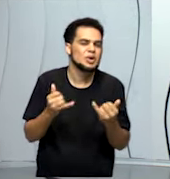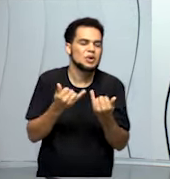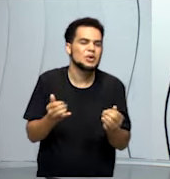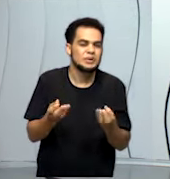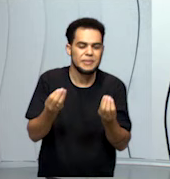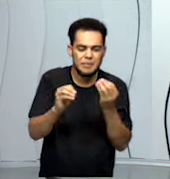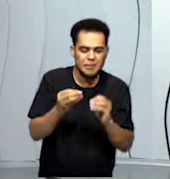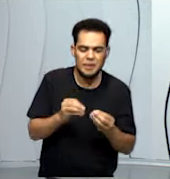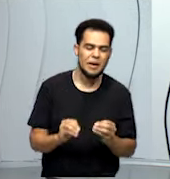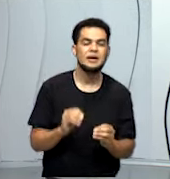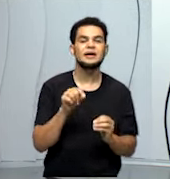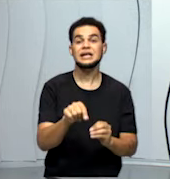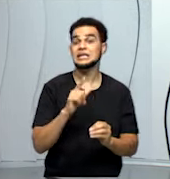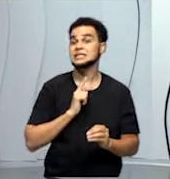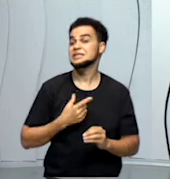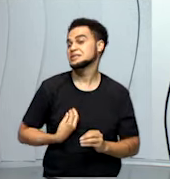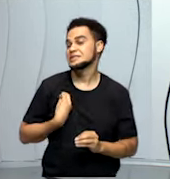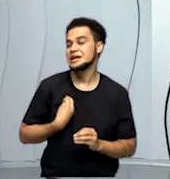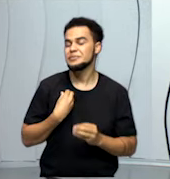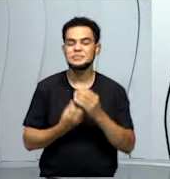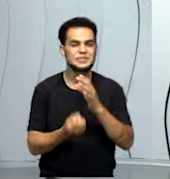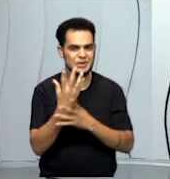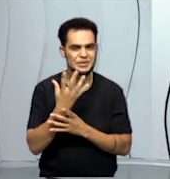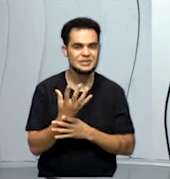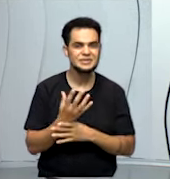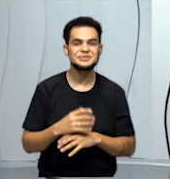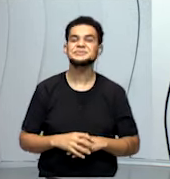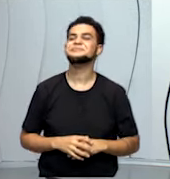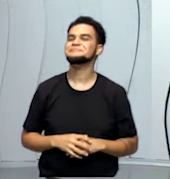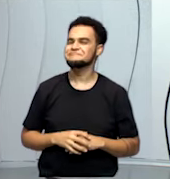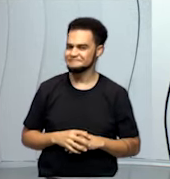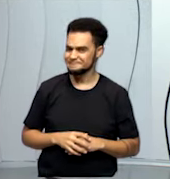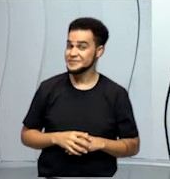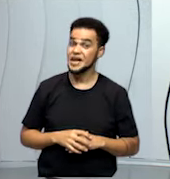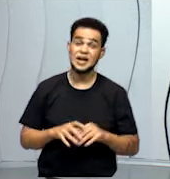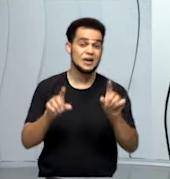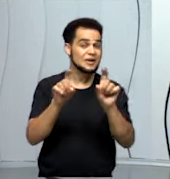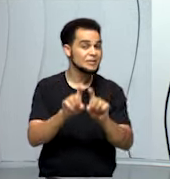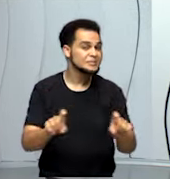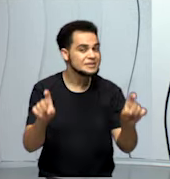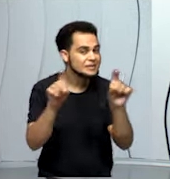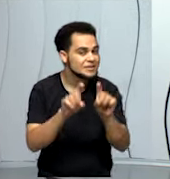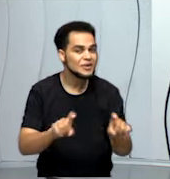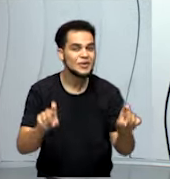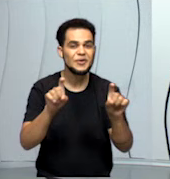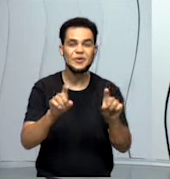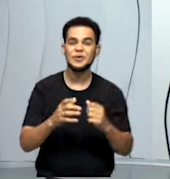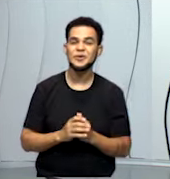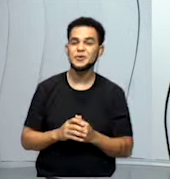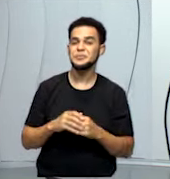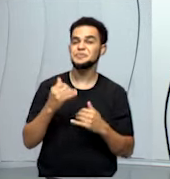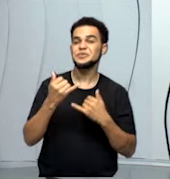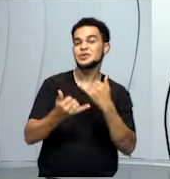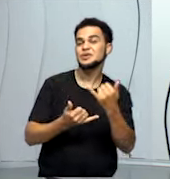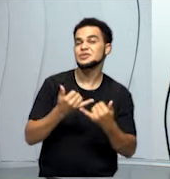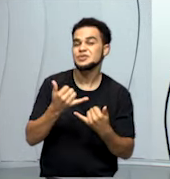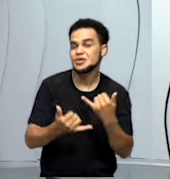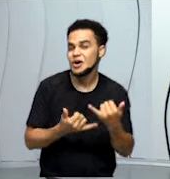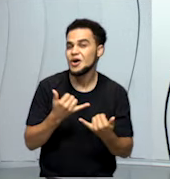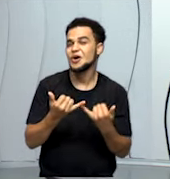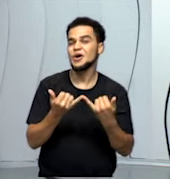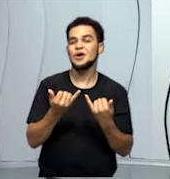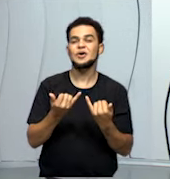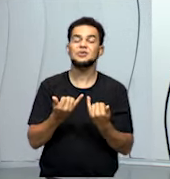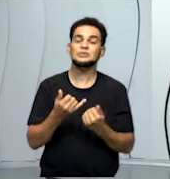componentes eletrônicos. Os componentes eletrônicos gastam muita água na indústria para poderem ser produzidos.